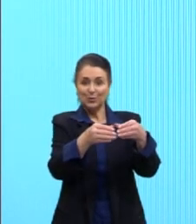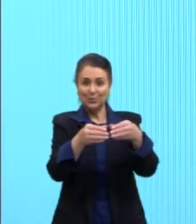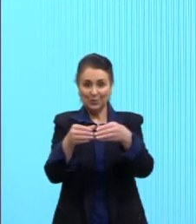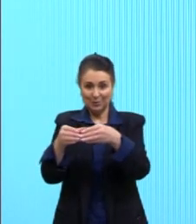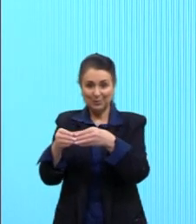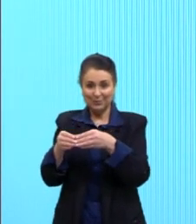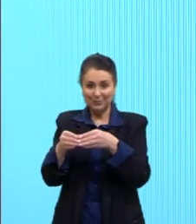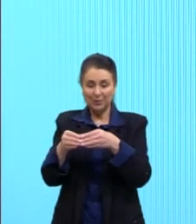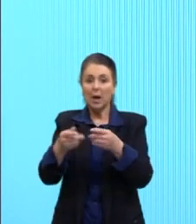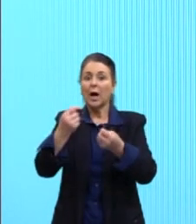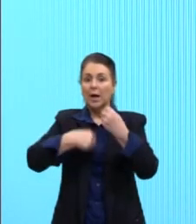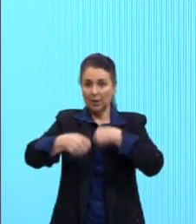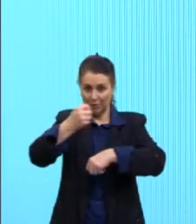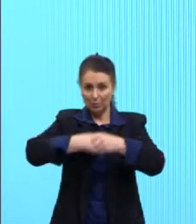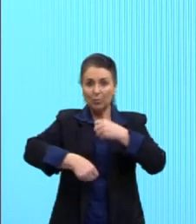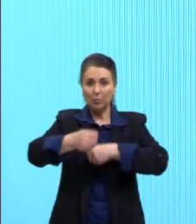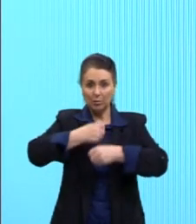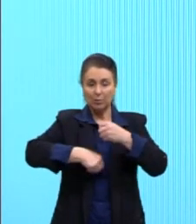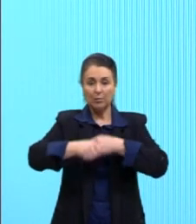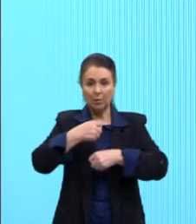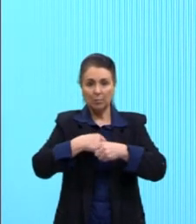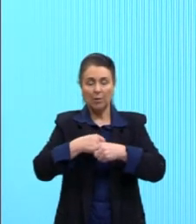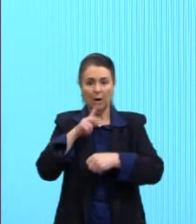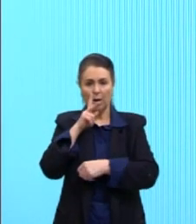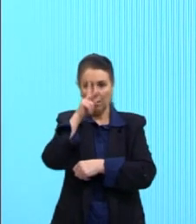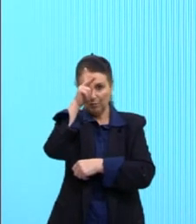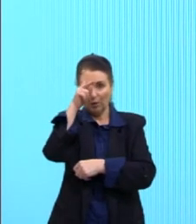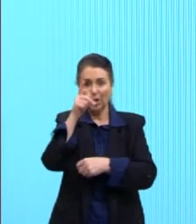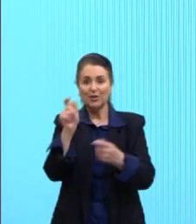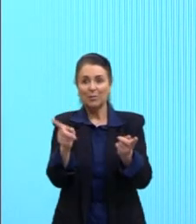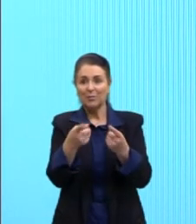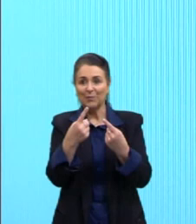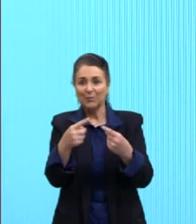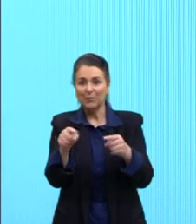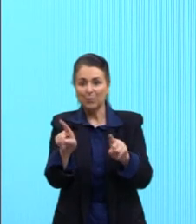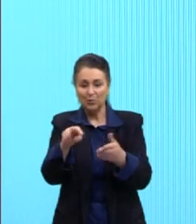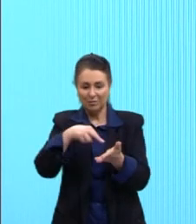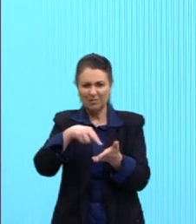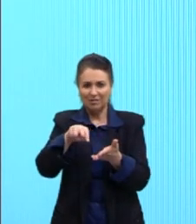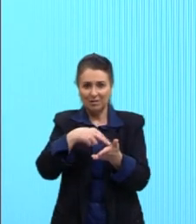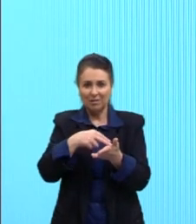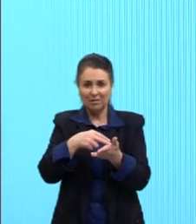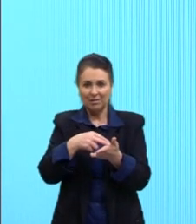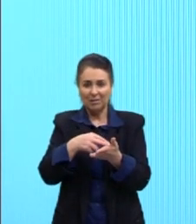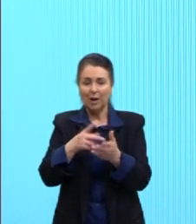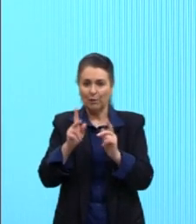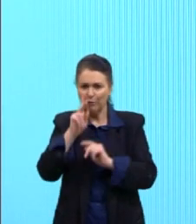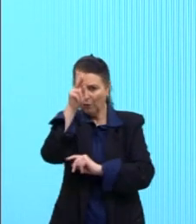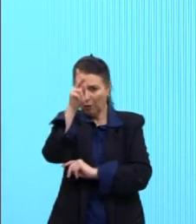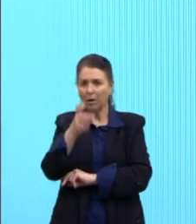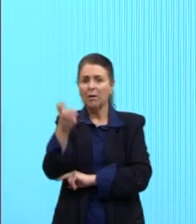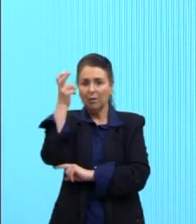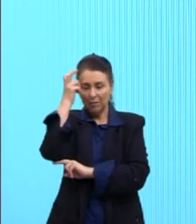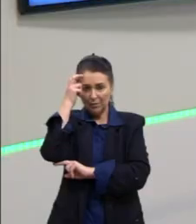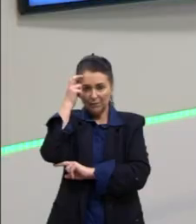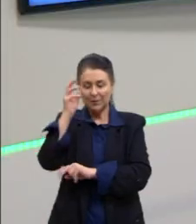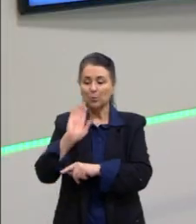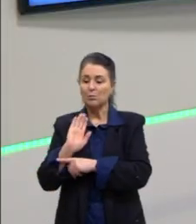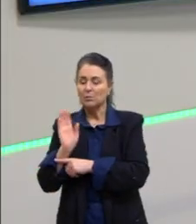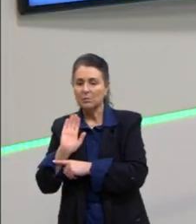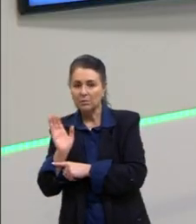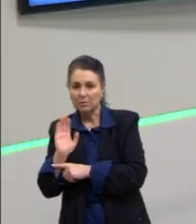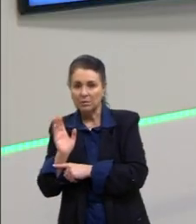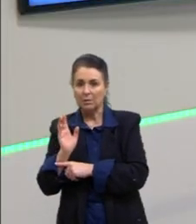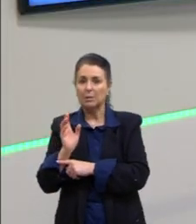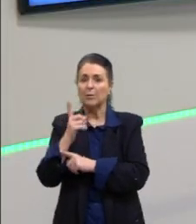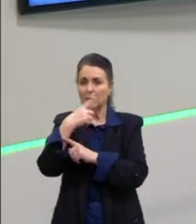A economia deles hoje é muito forte nessa questão da cultura, né? Nós temos aí o cinema, entre